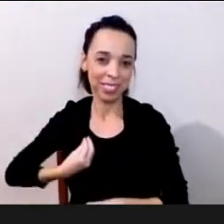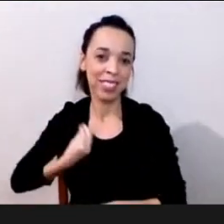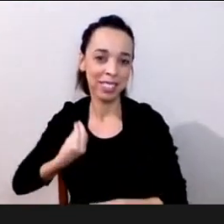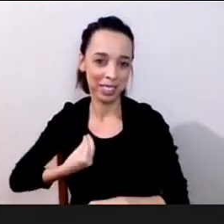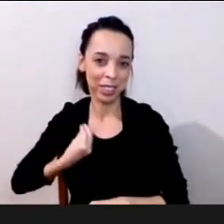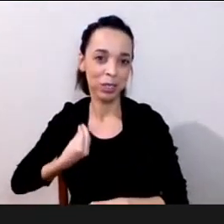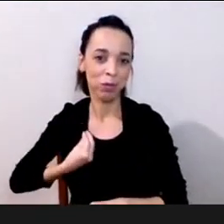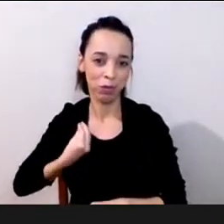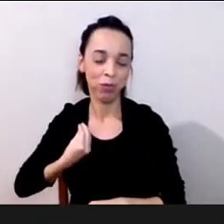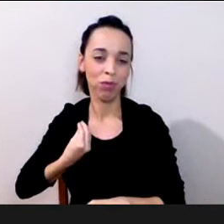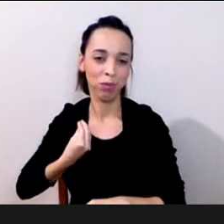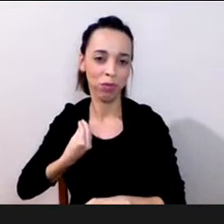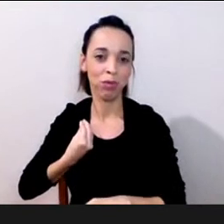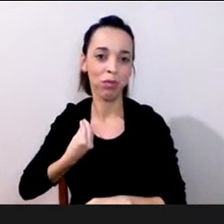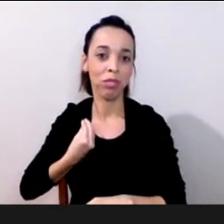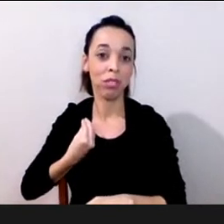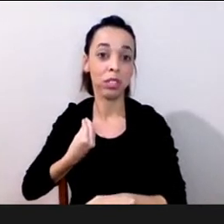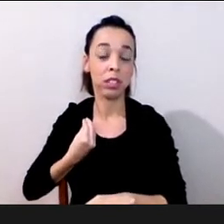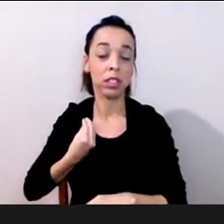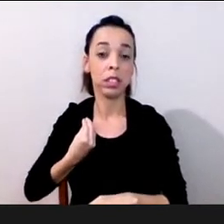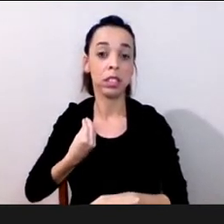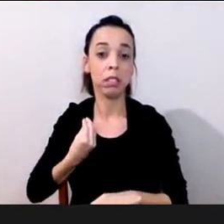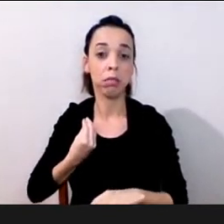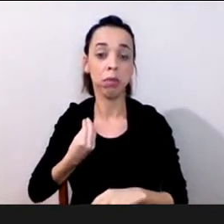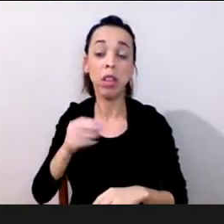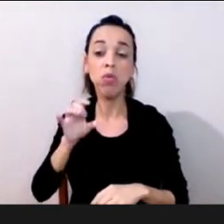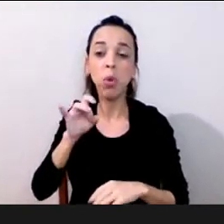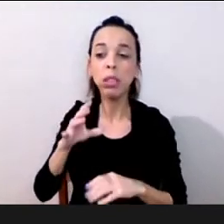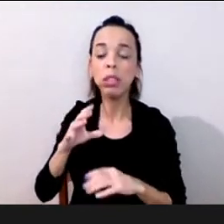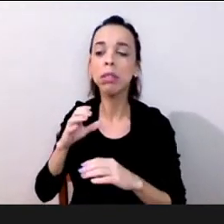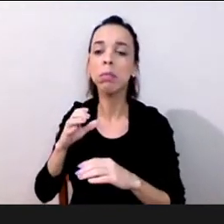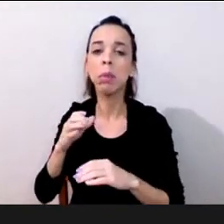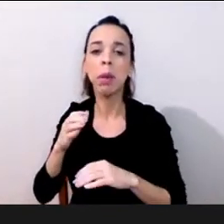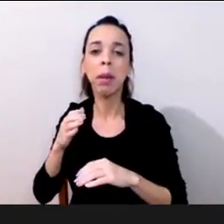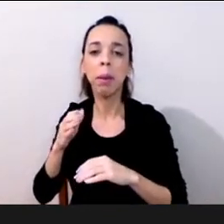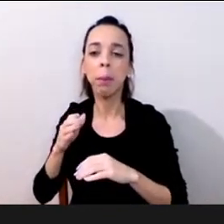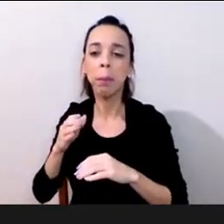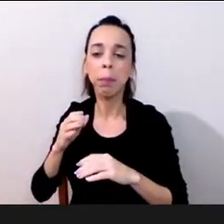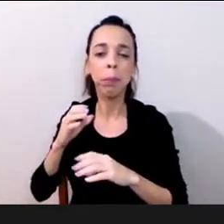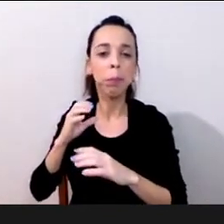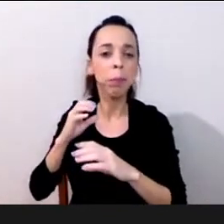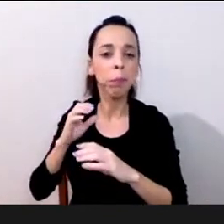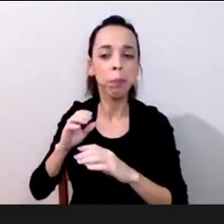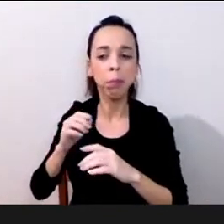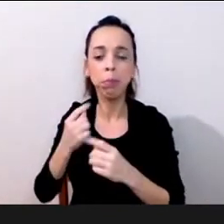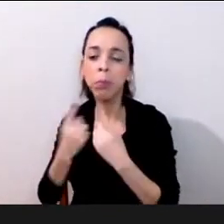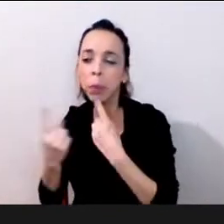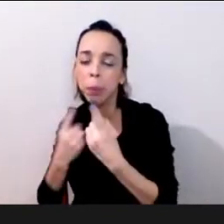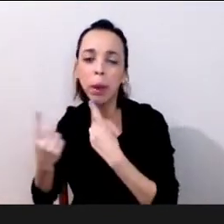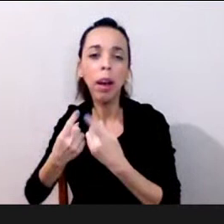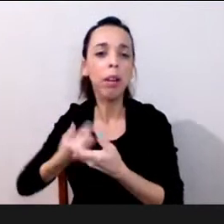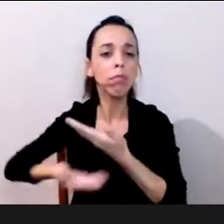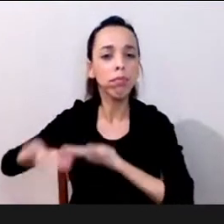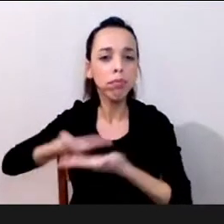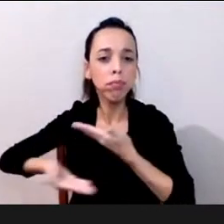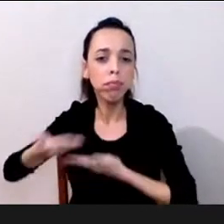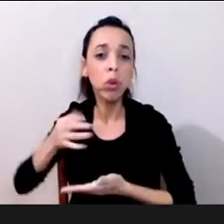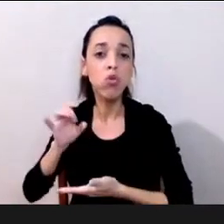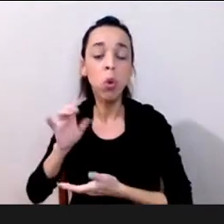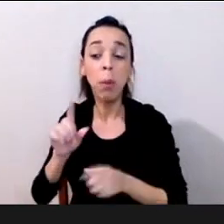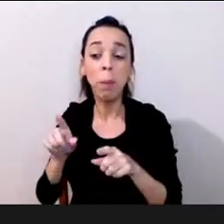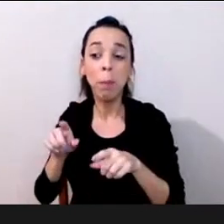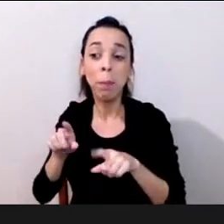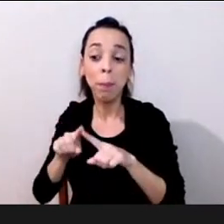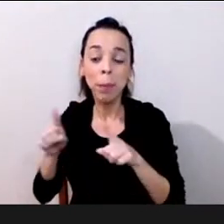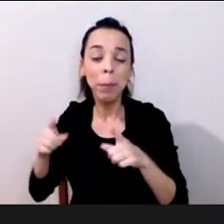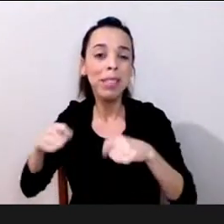gente fala tanto ali nas aulas remotas mas demanda uma presença mas e como a gente cuida enquanto escola independente de modalidade né